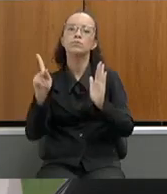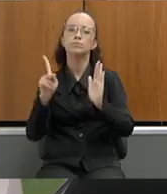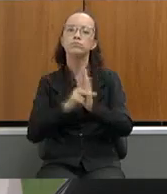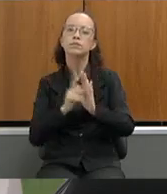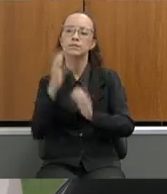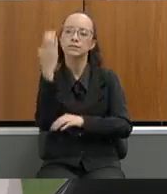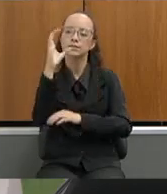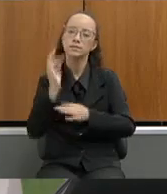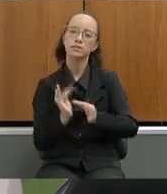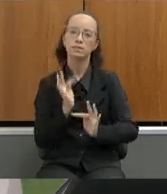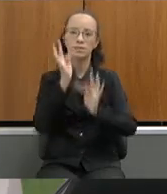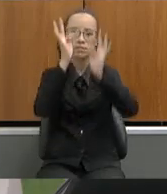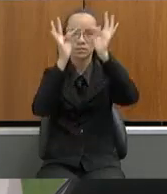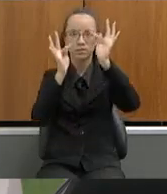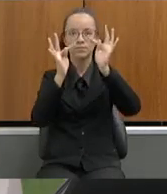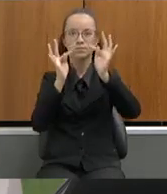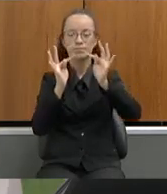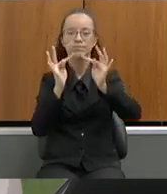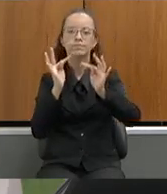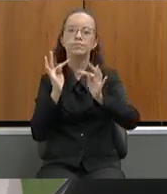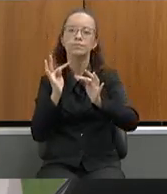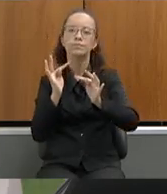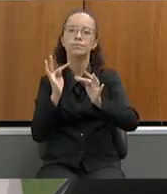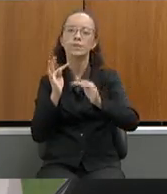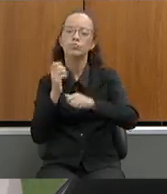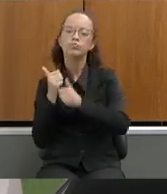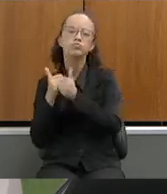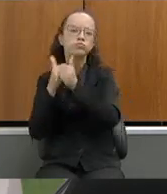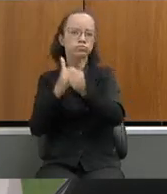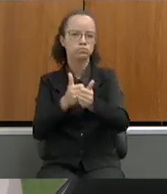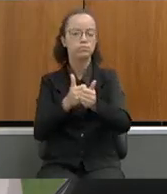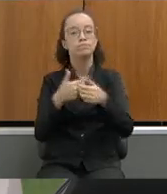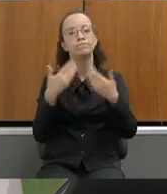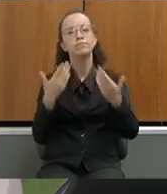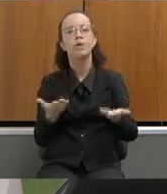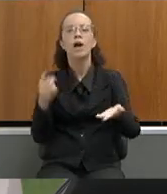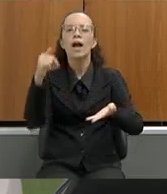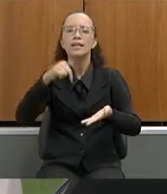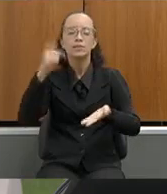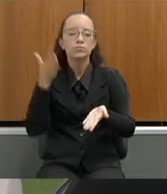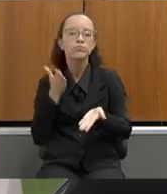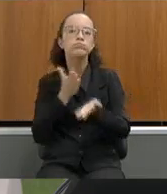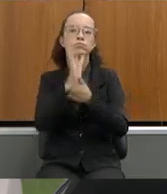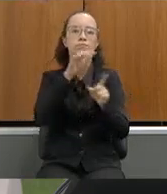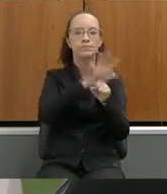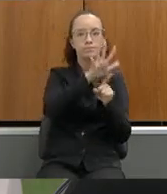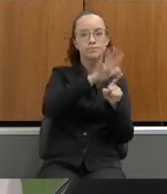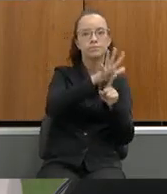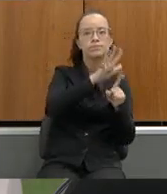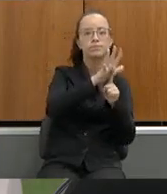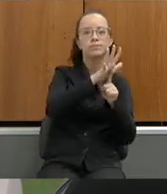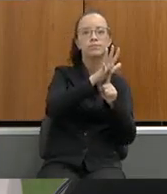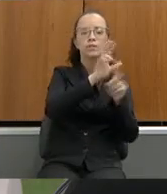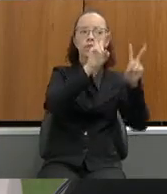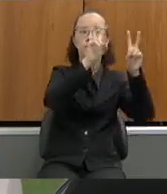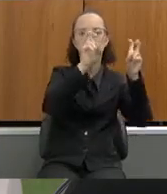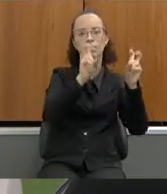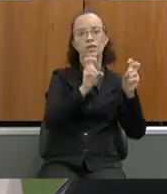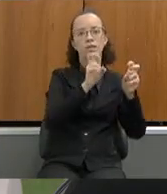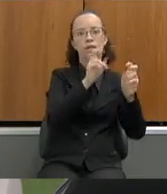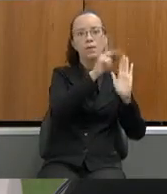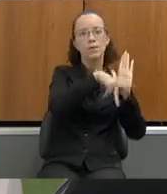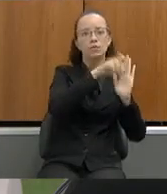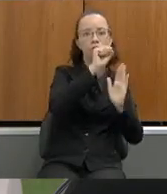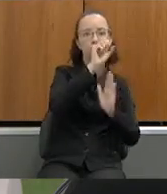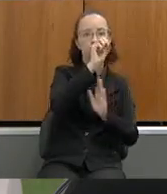e Tecnologia tem sistematicamente feito o acompanhamento então aqui nós aprovamos demandas desde questões relacionadas ao projeto